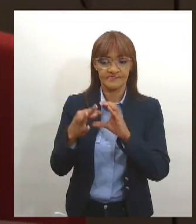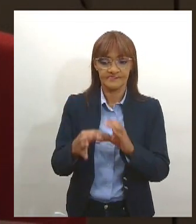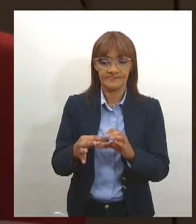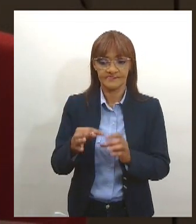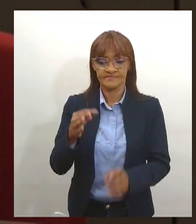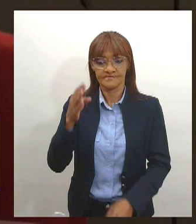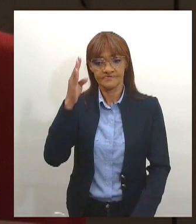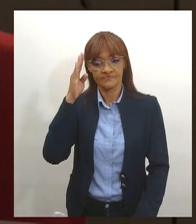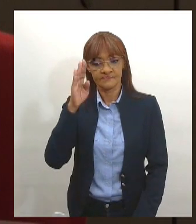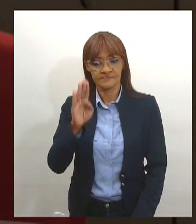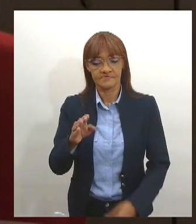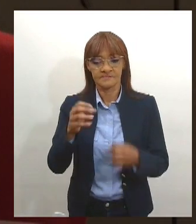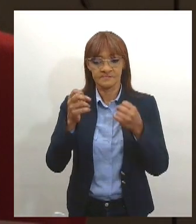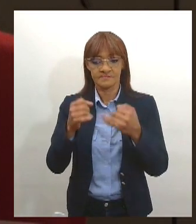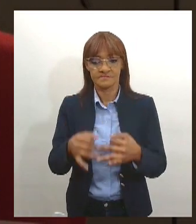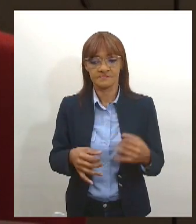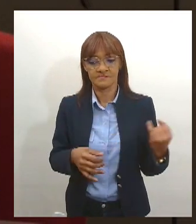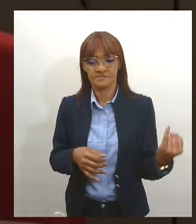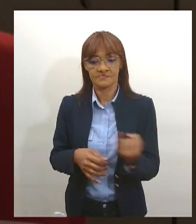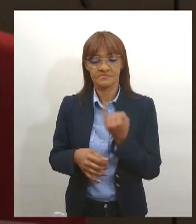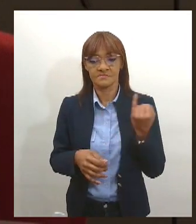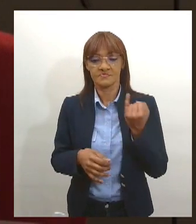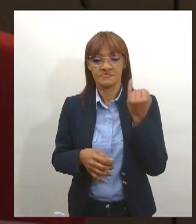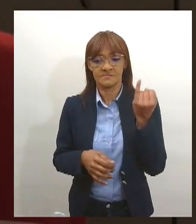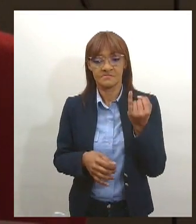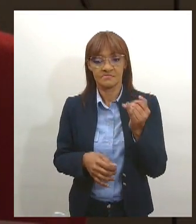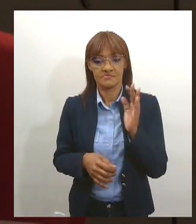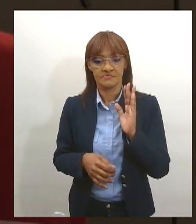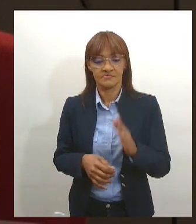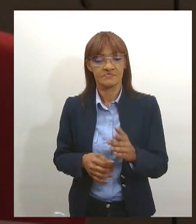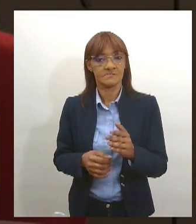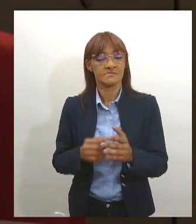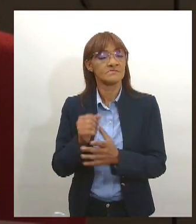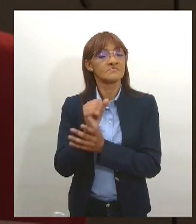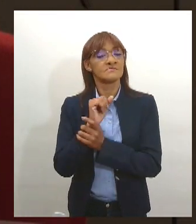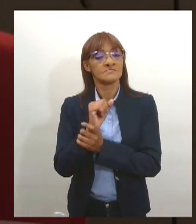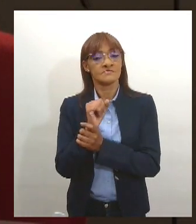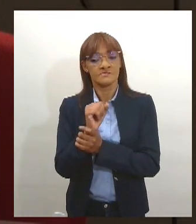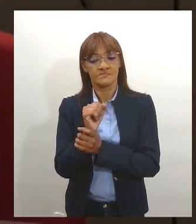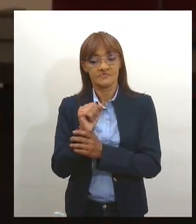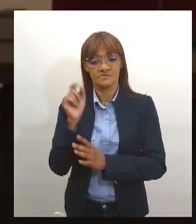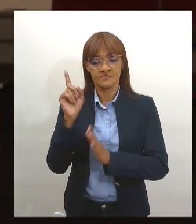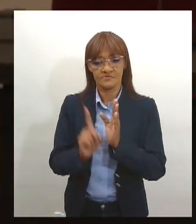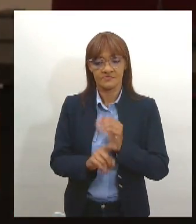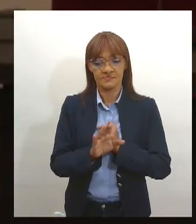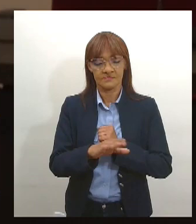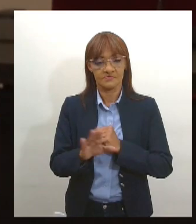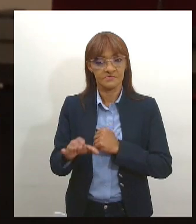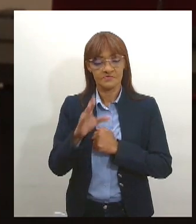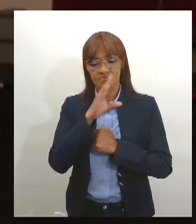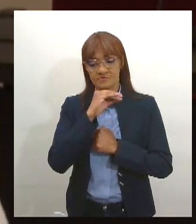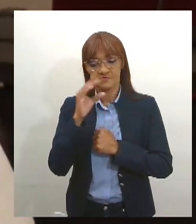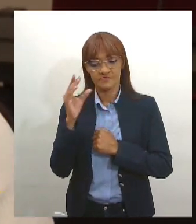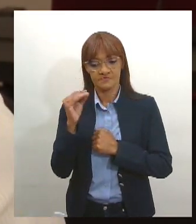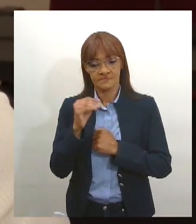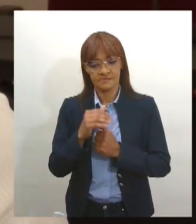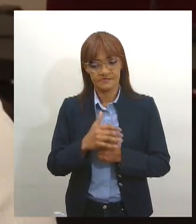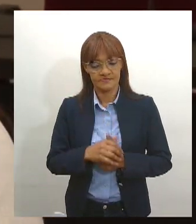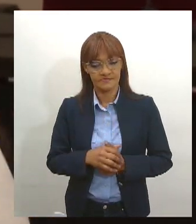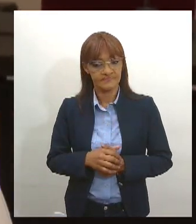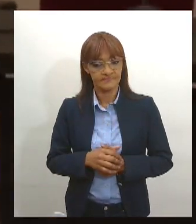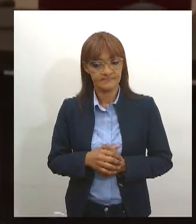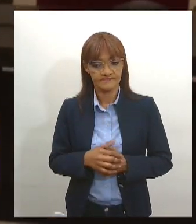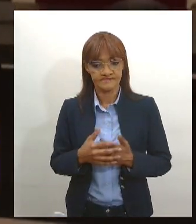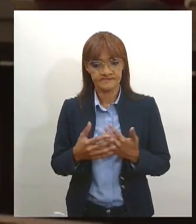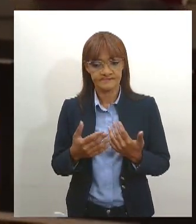importância dos conselheiros tutelares na defesa da garantia dos direitos de crianças e adolescentes. O Conselho Tutelar tem um papel de